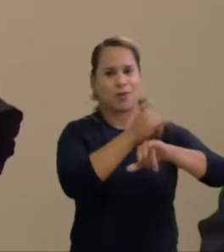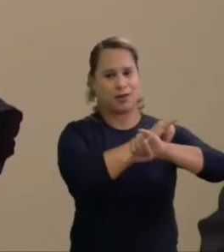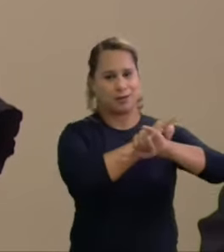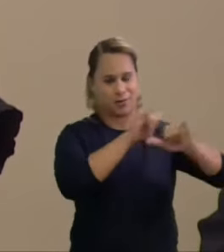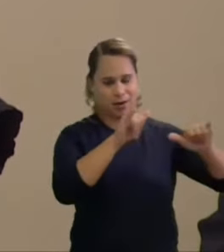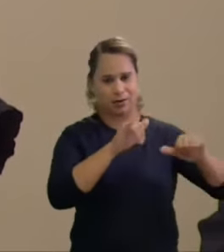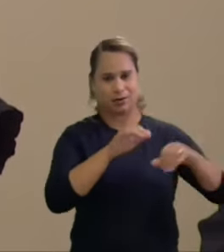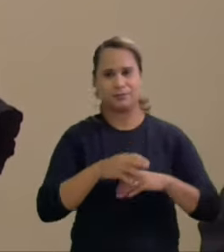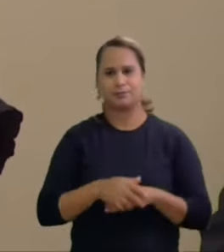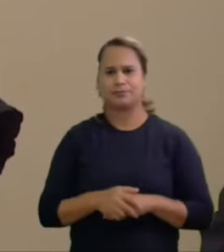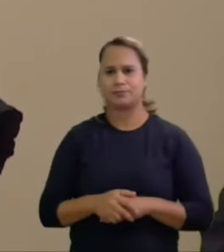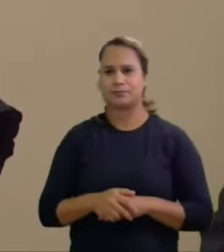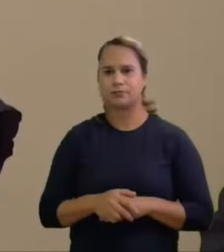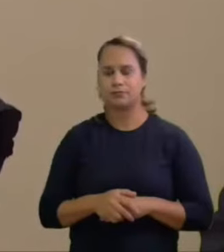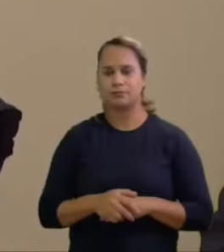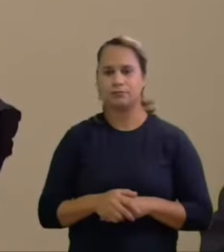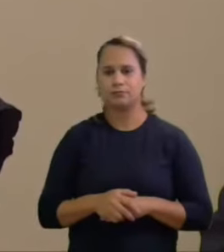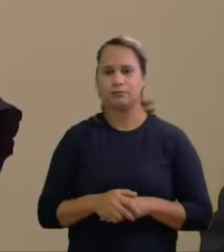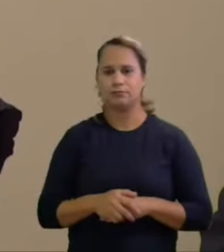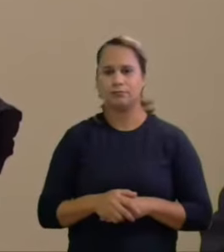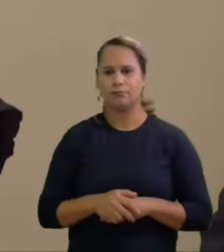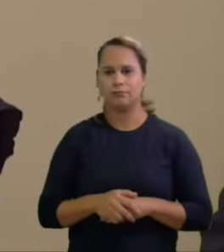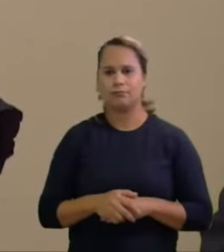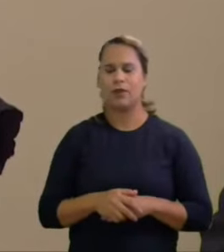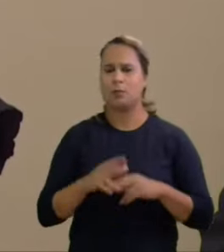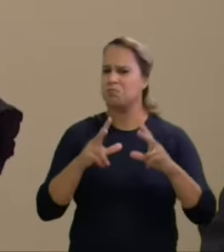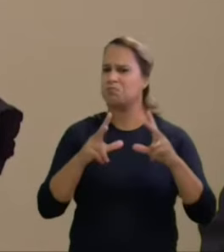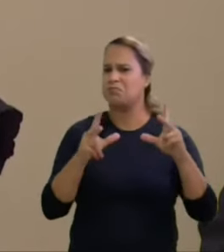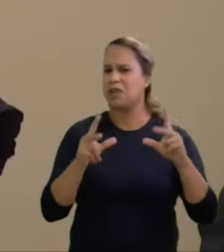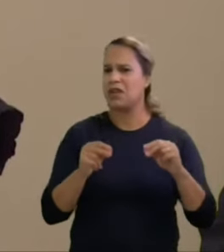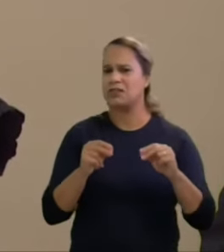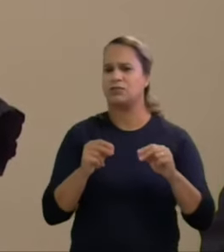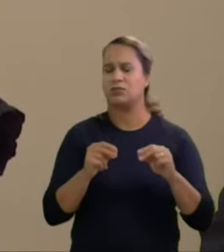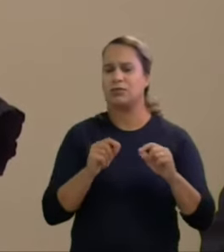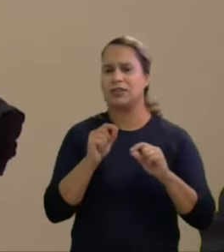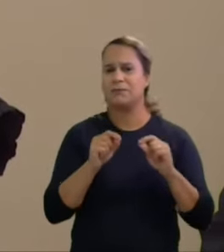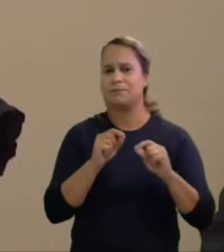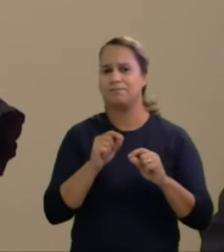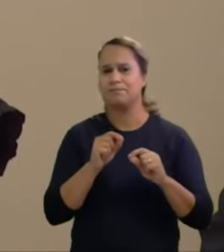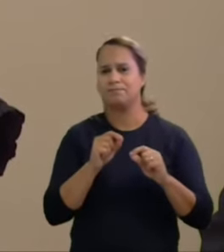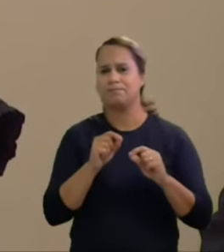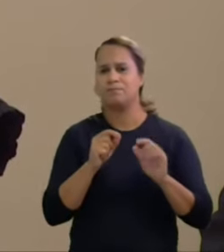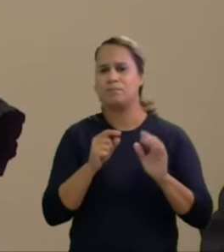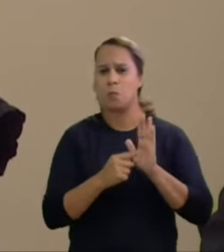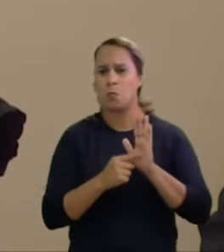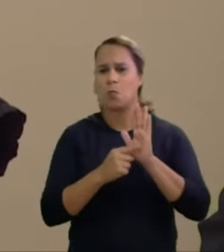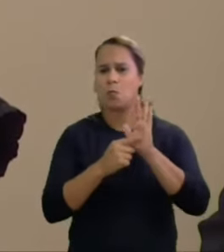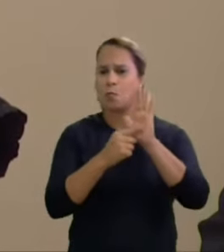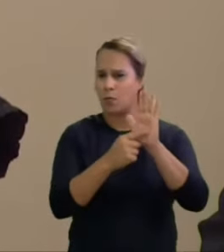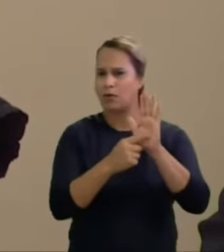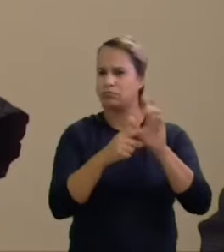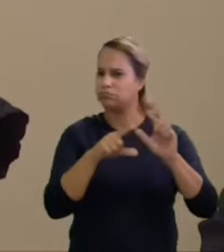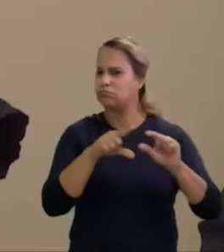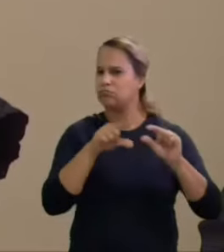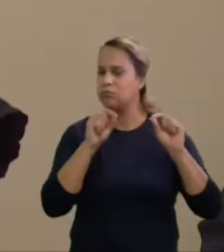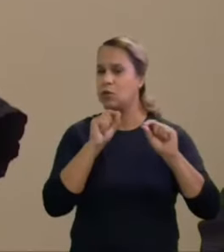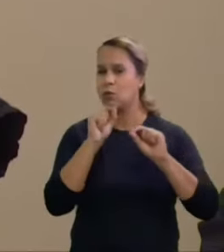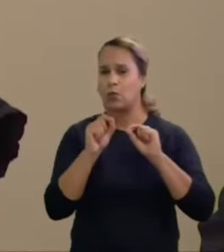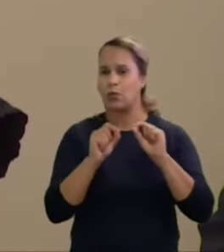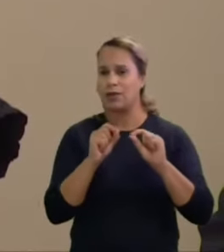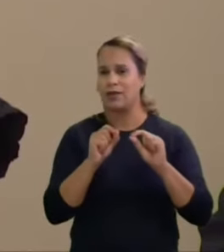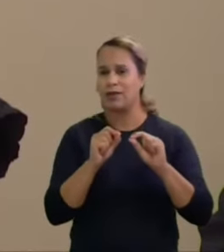autos sem dúvida merece destaque a definição quanto aos serviços e produtos que se referem diretamente a pré